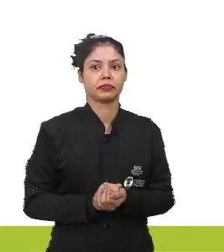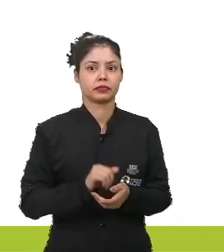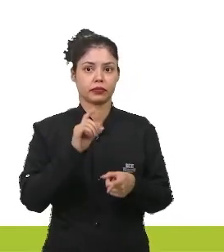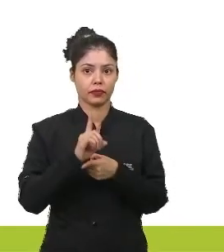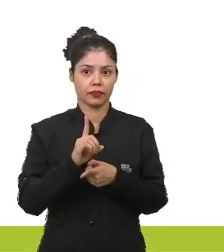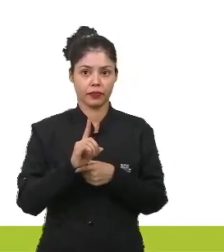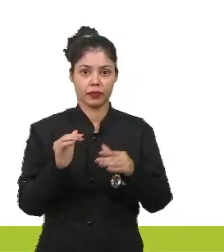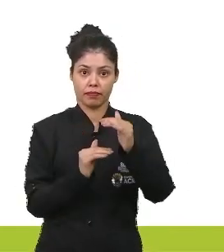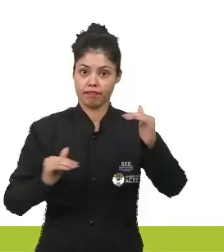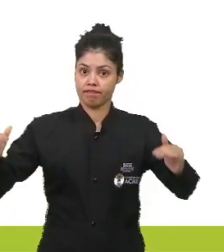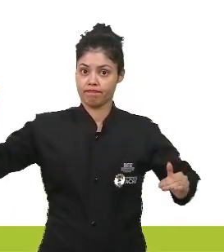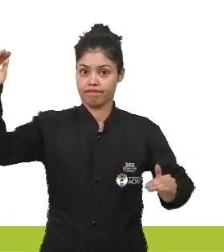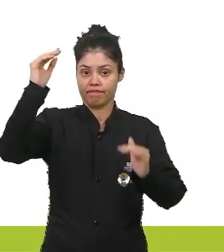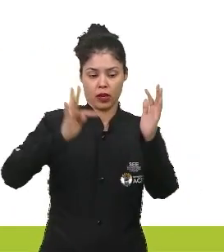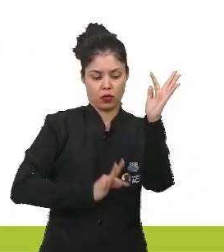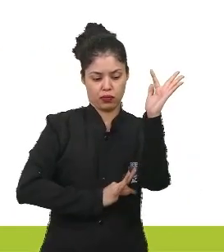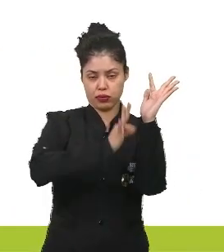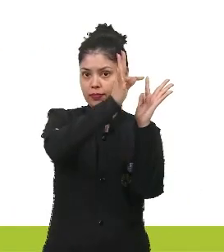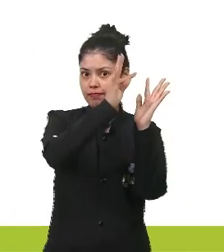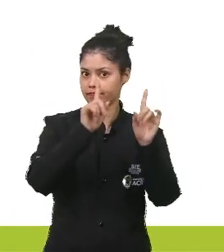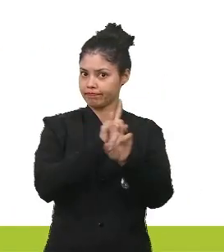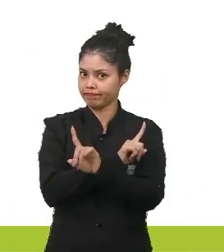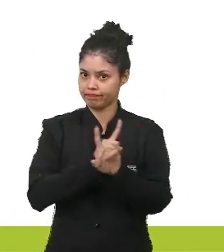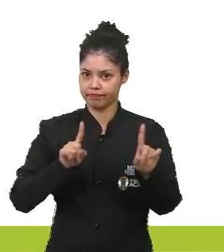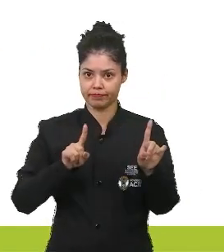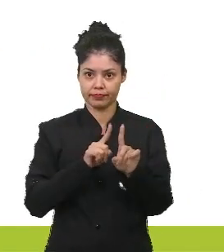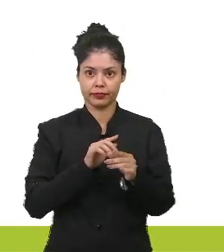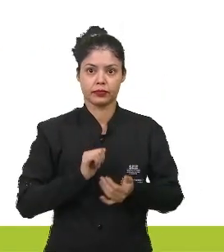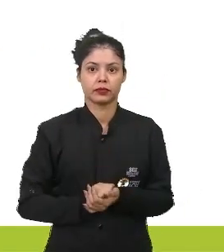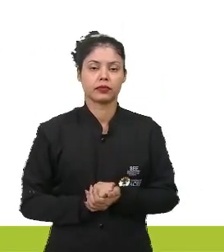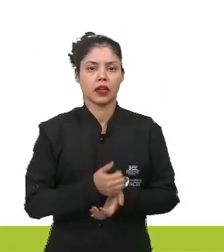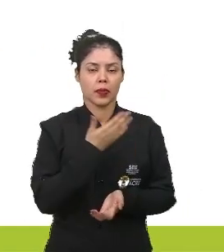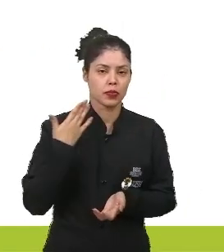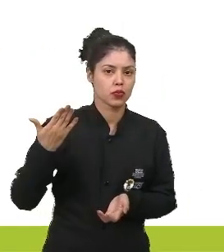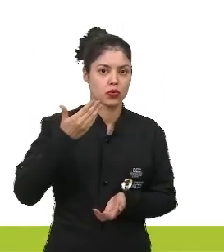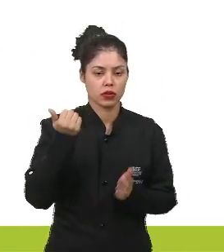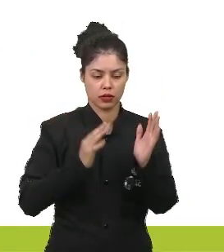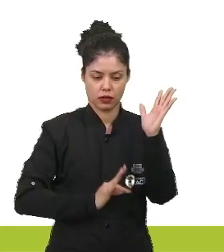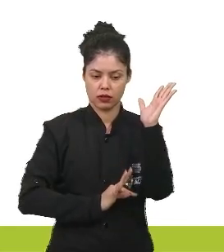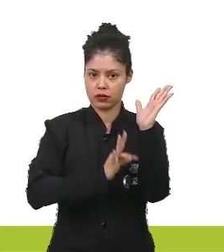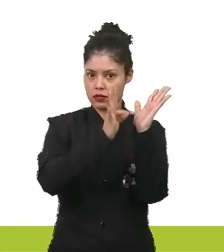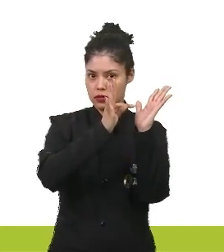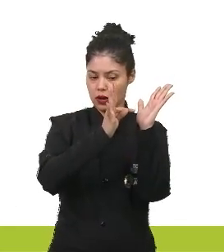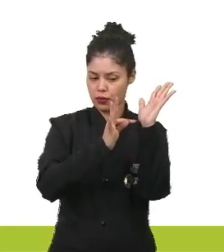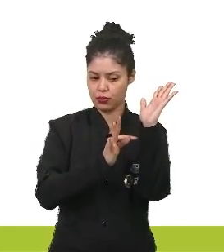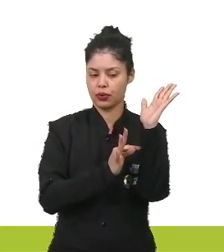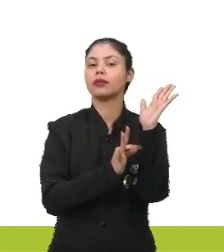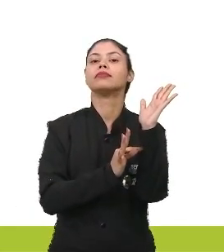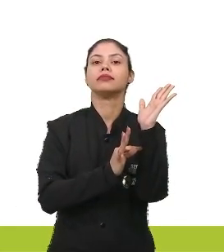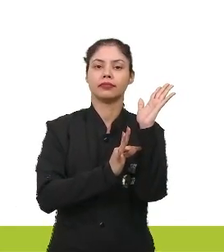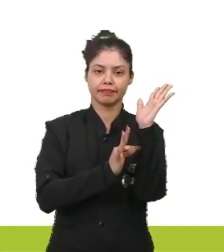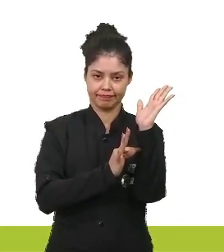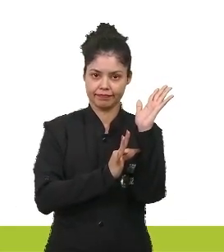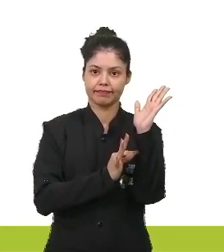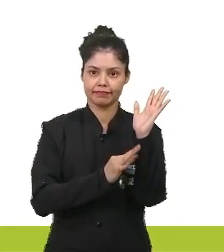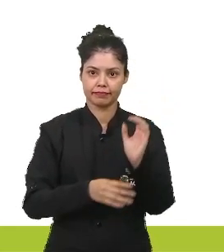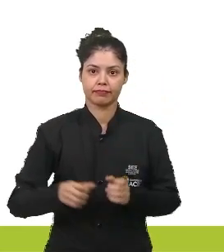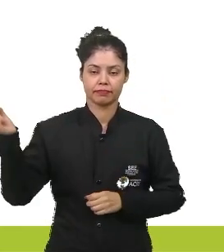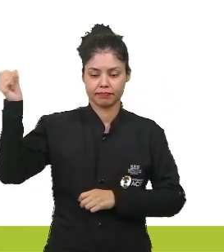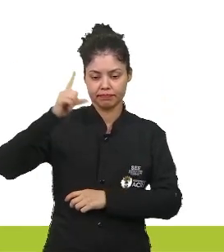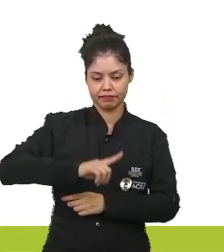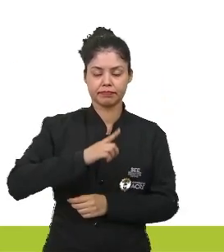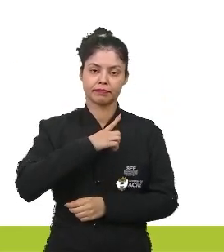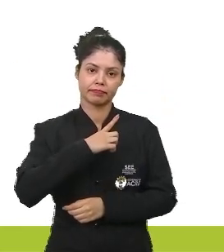temperatura? Não, pelo contrário. Ela vai amenizar essa temperatura. O solo que recebe muita luz,